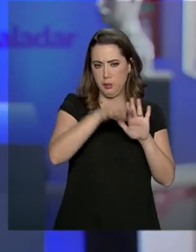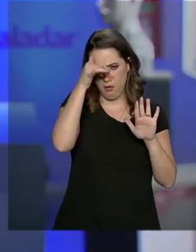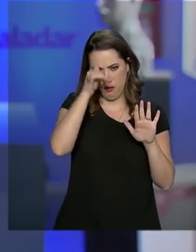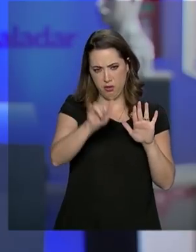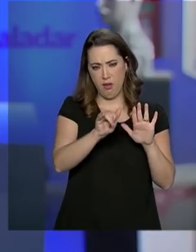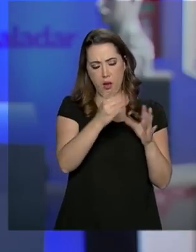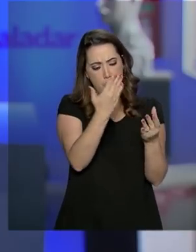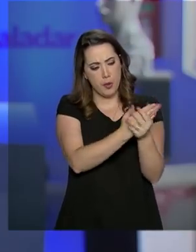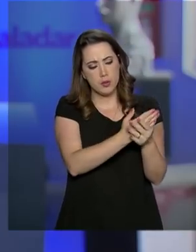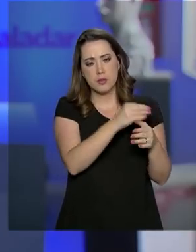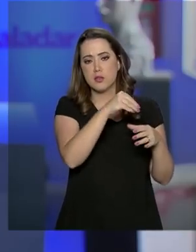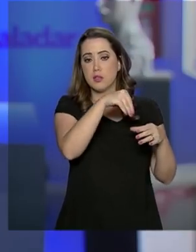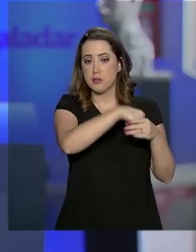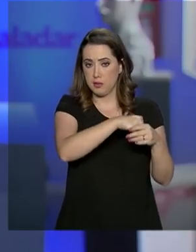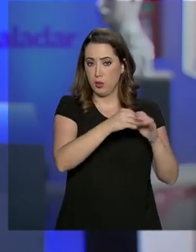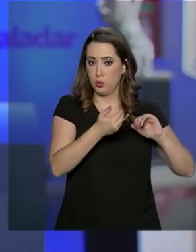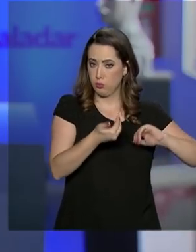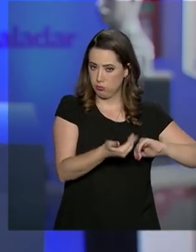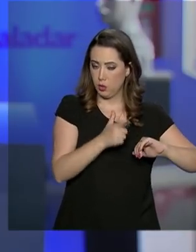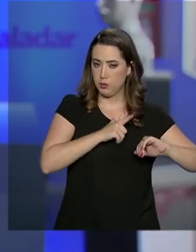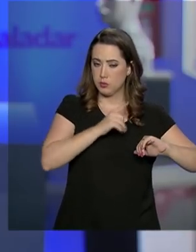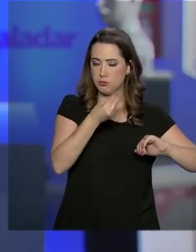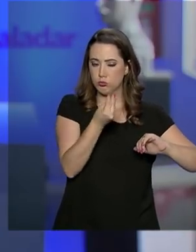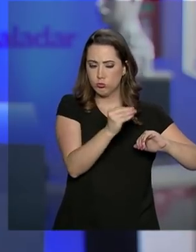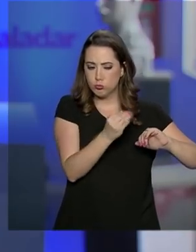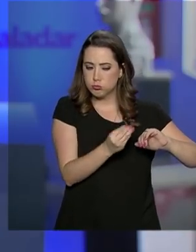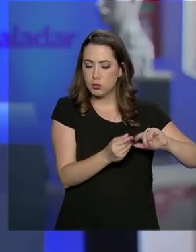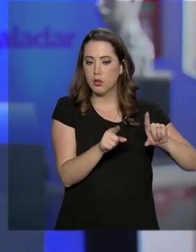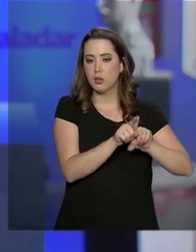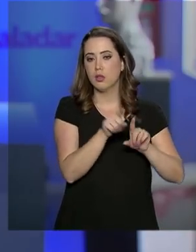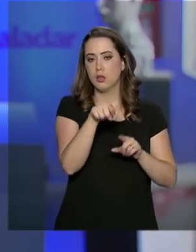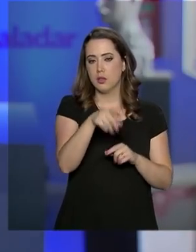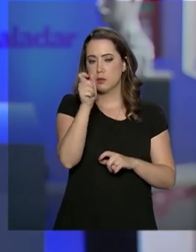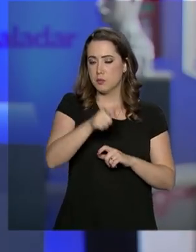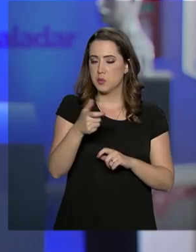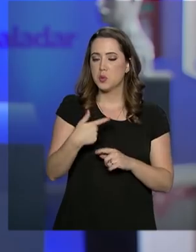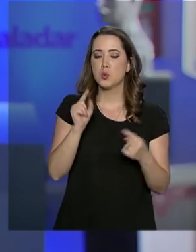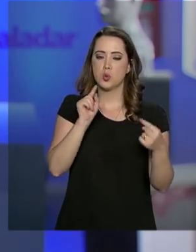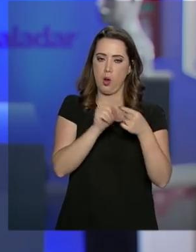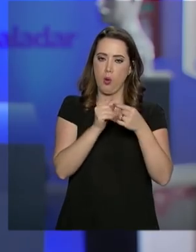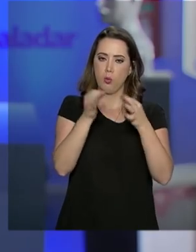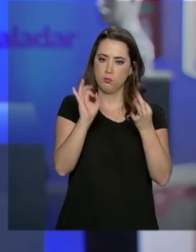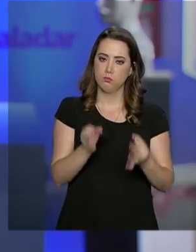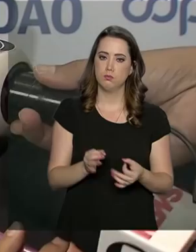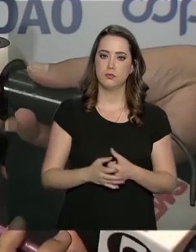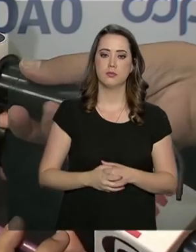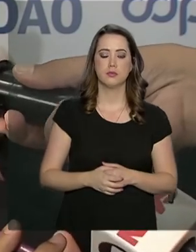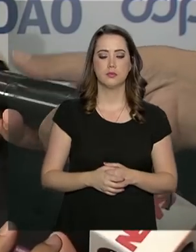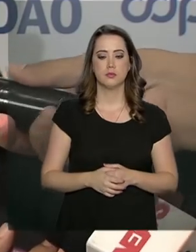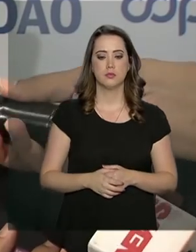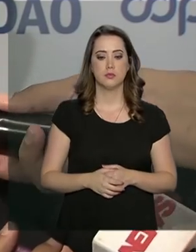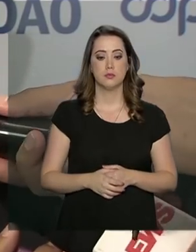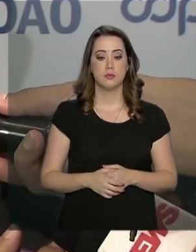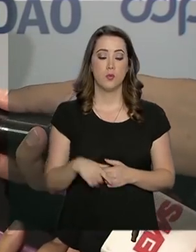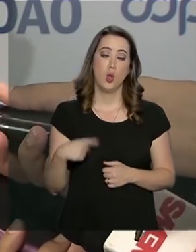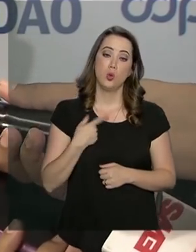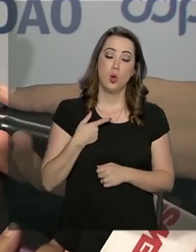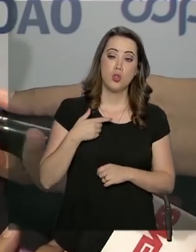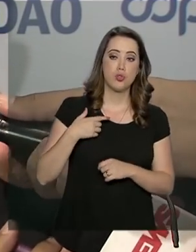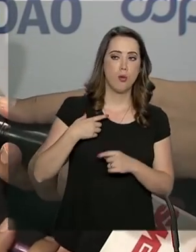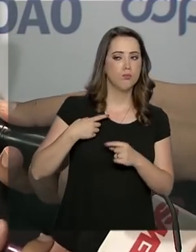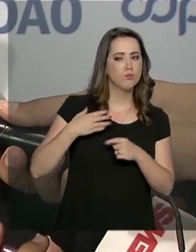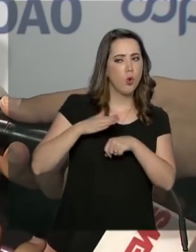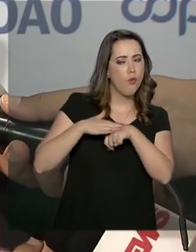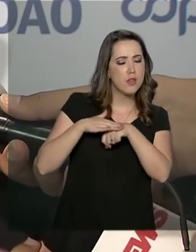ao projeto de lei que traz medidas de combate ao crime organizado, crimes violentos e à corrupção. Nós temos conversado com